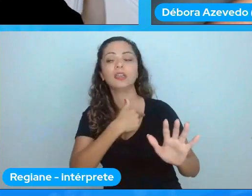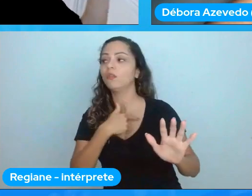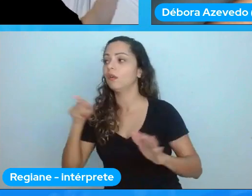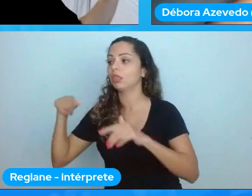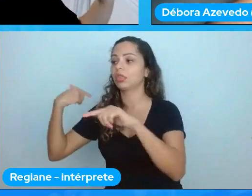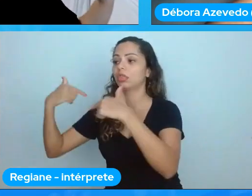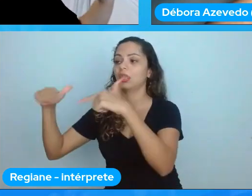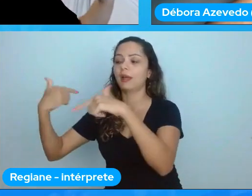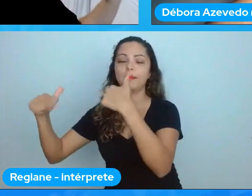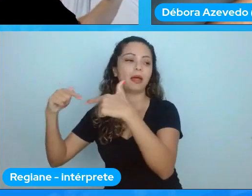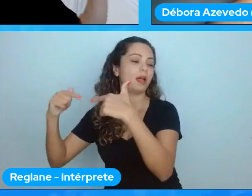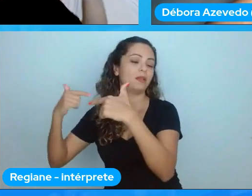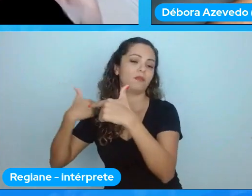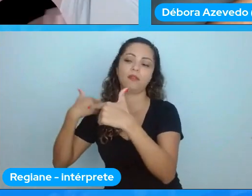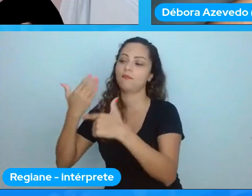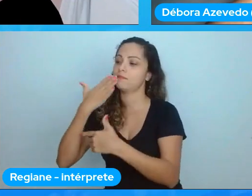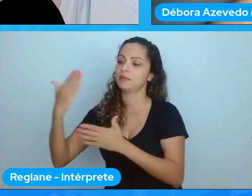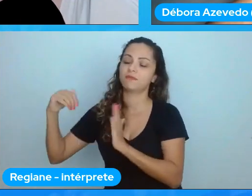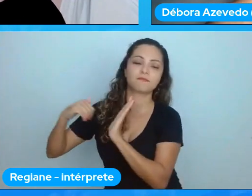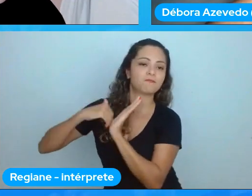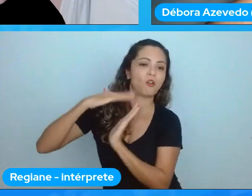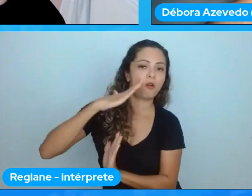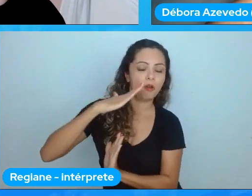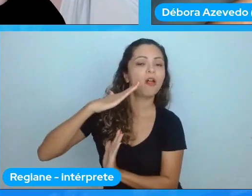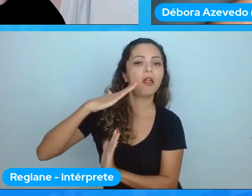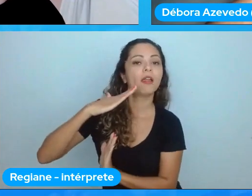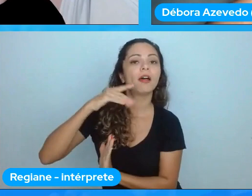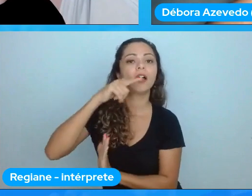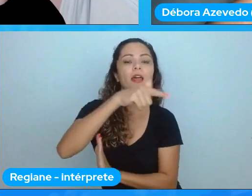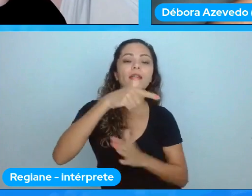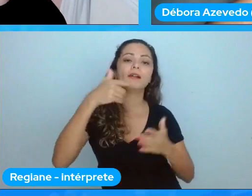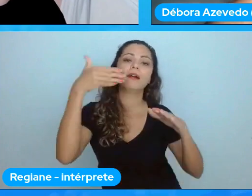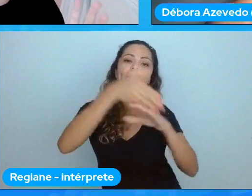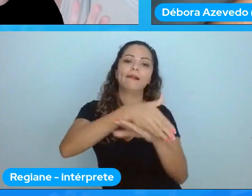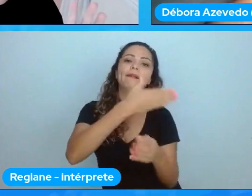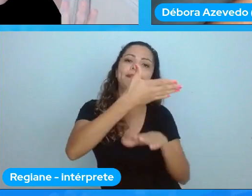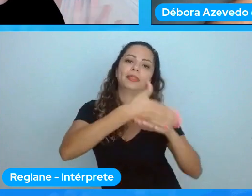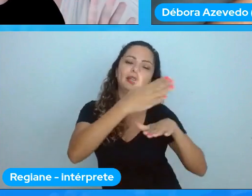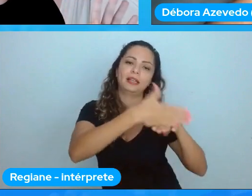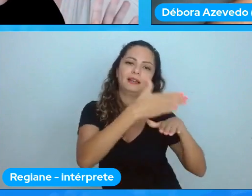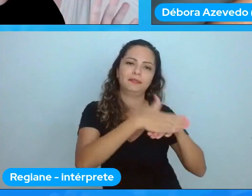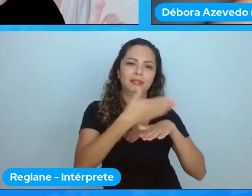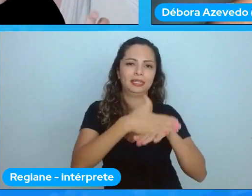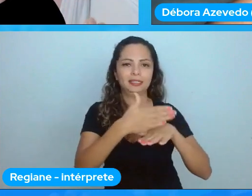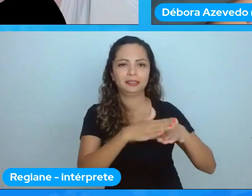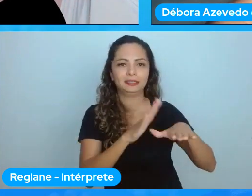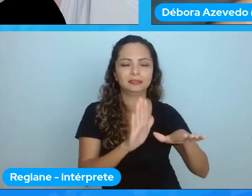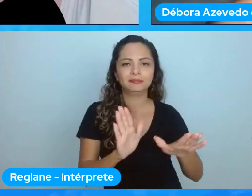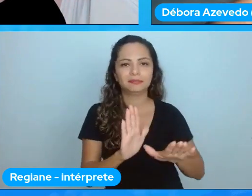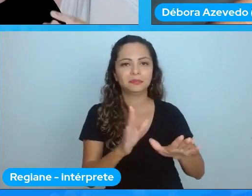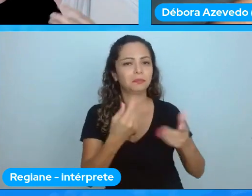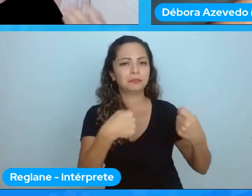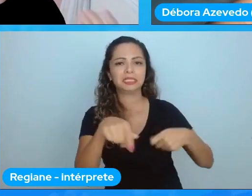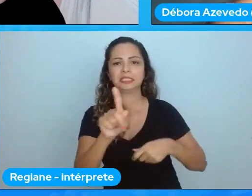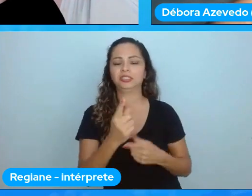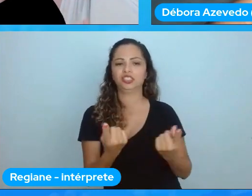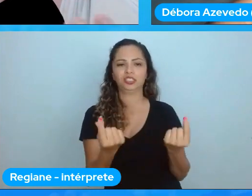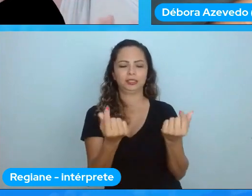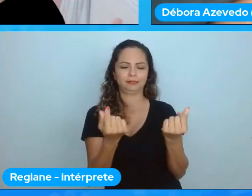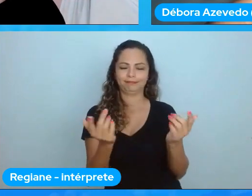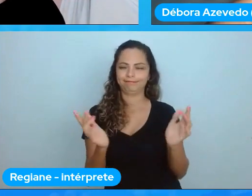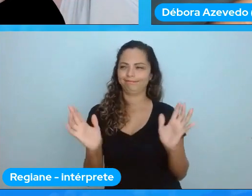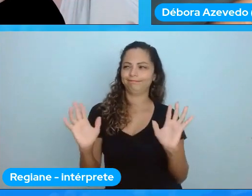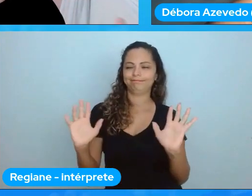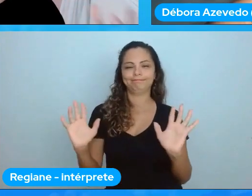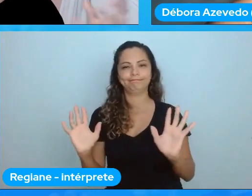porque eu estou de boas é que eu estou livrão eu quero fazer esse treinamento não precisa nem ganhar dinheiro eu acho que entender